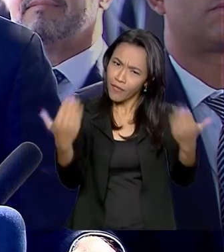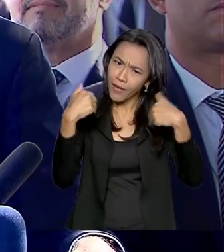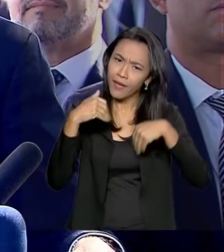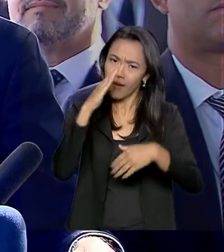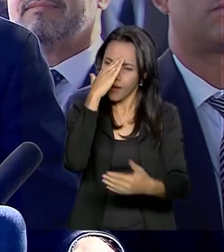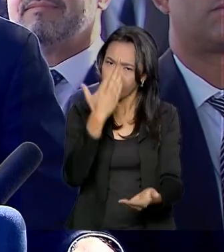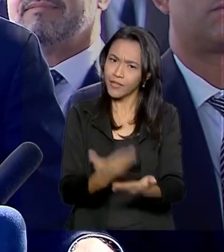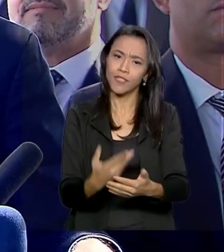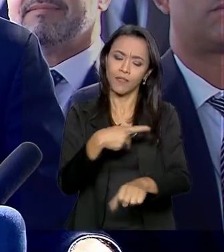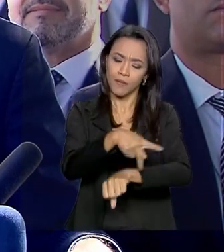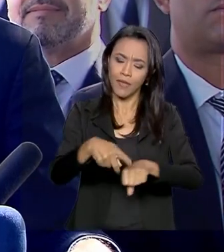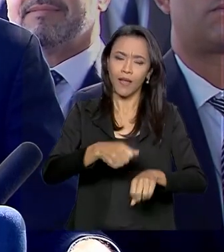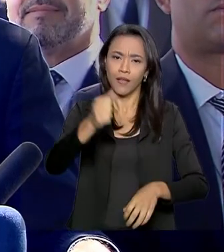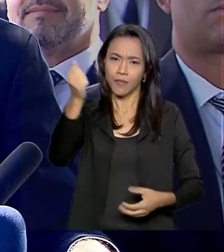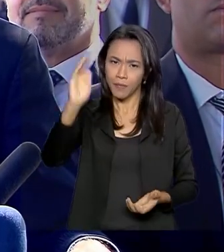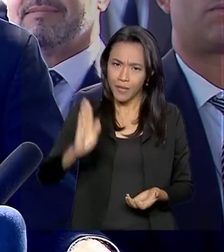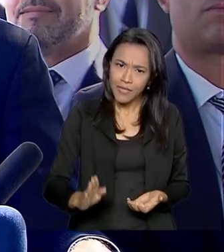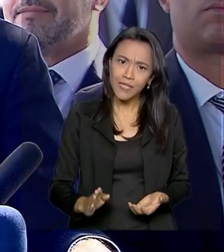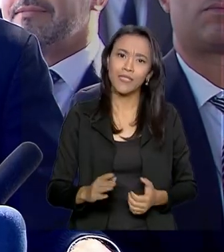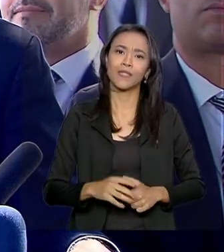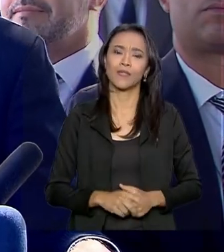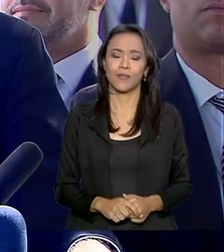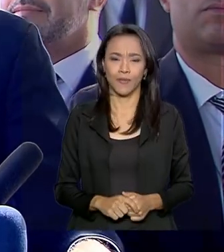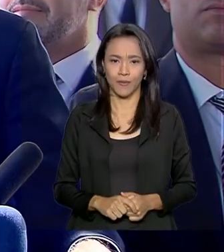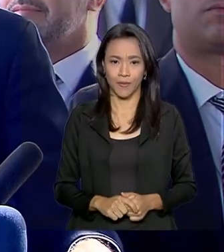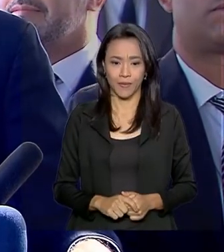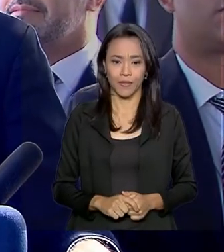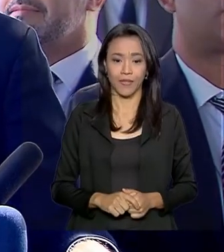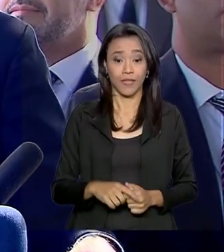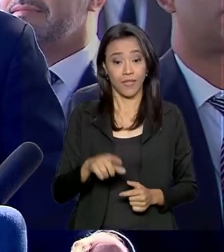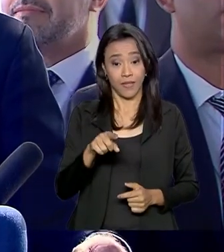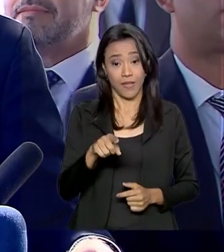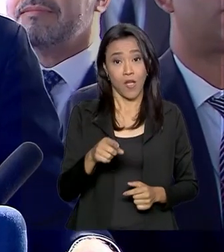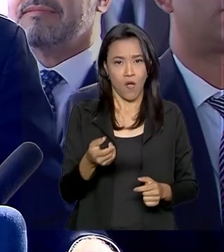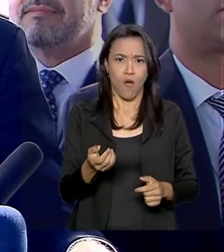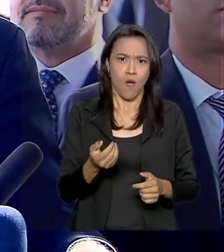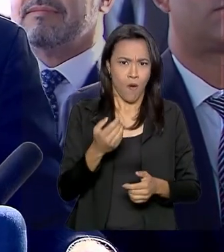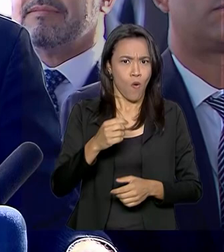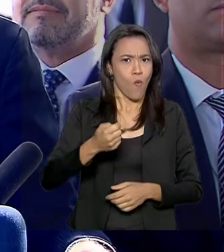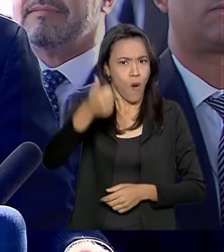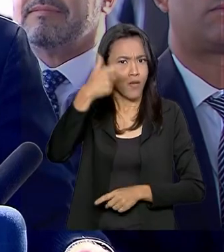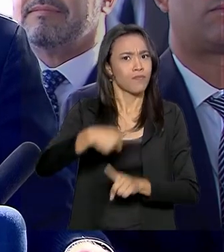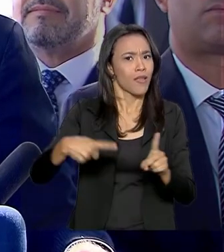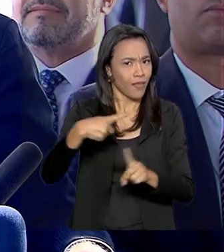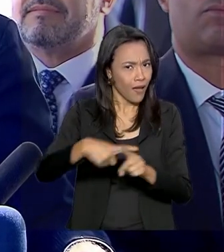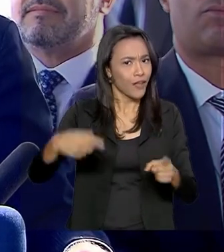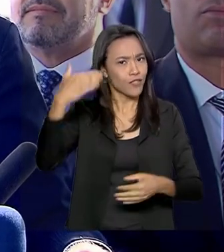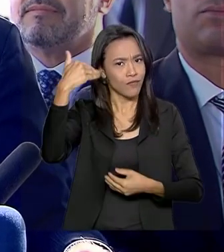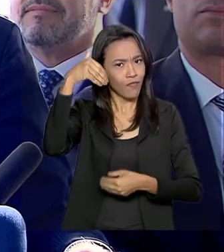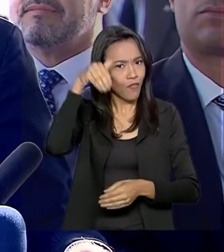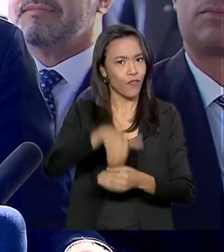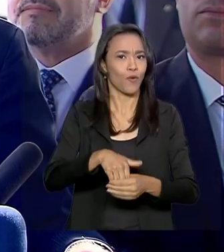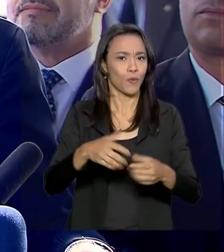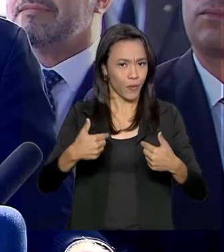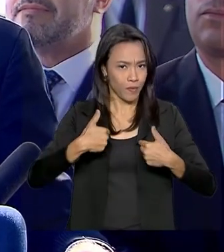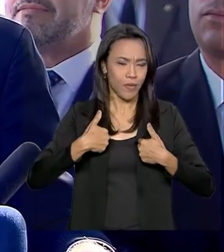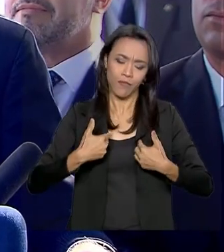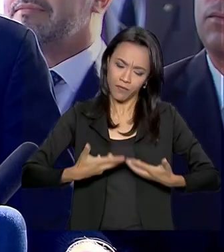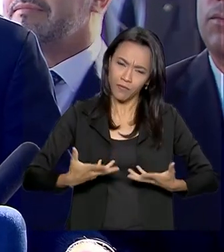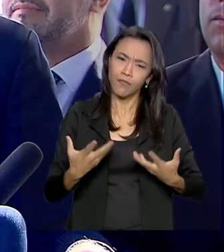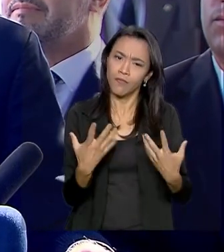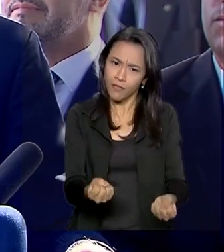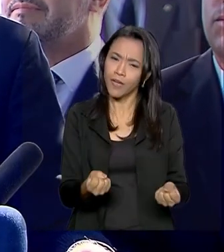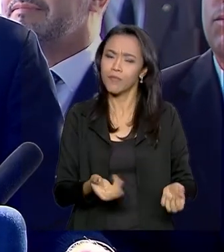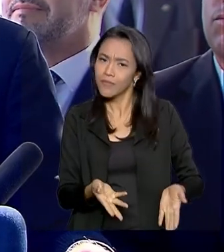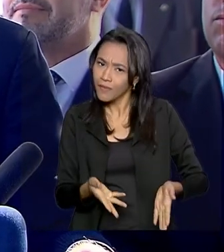pátria, no seu Brasil. Não foram todos, mas quase metade votou em mim. Vamos lá dar uma força que a